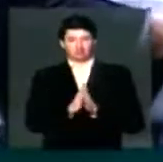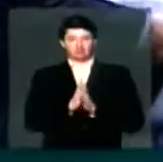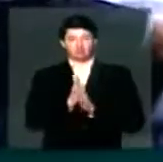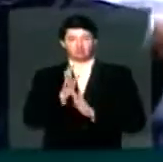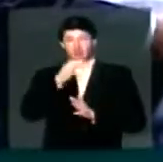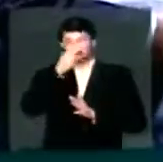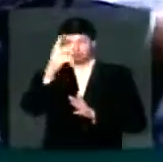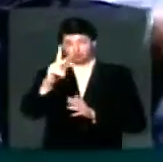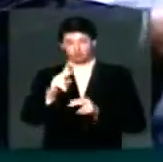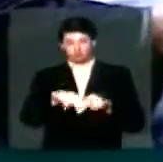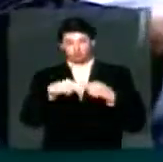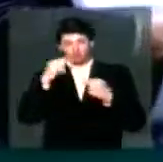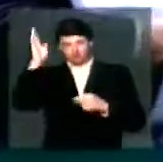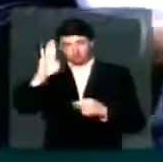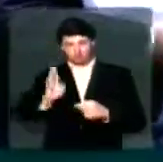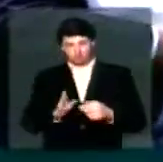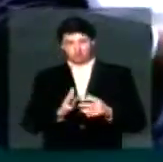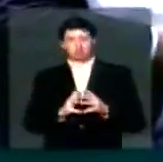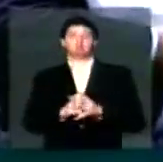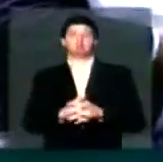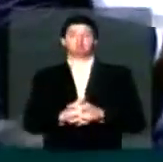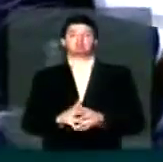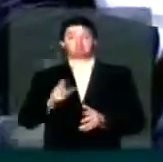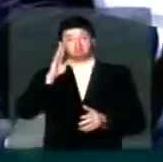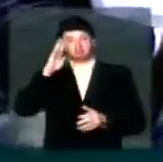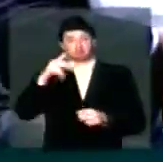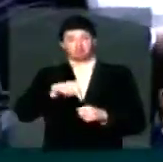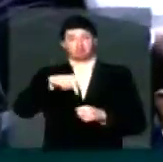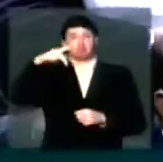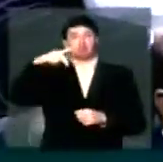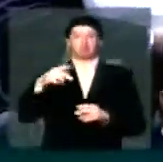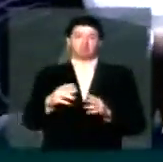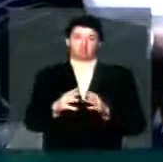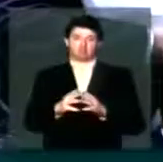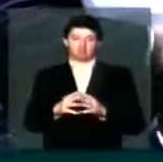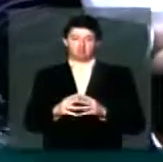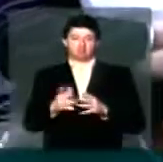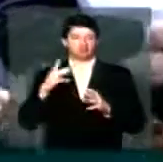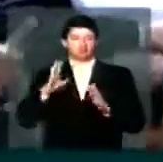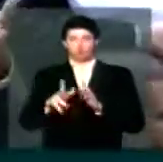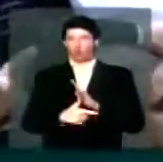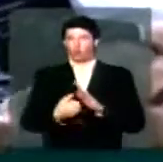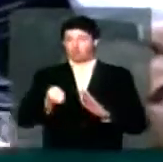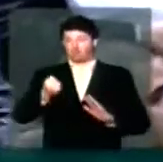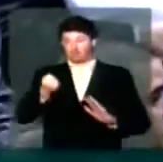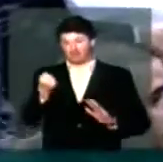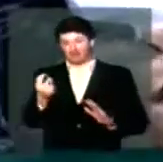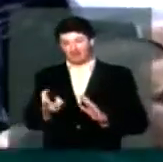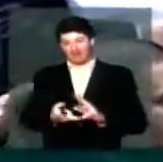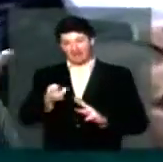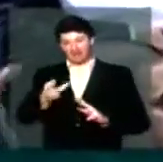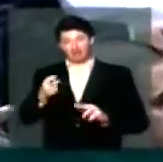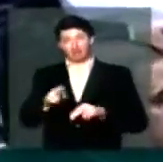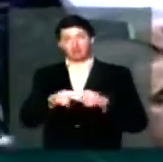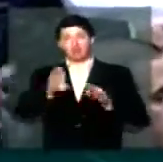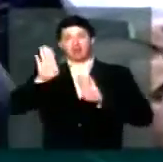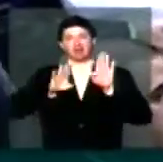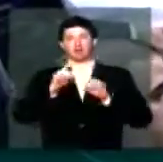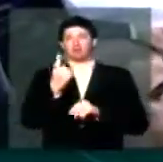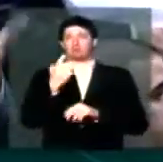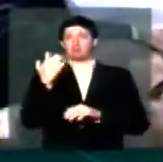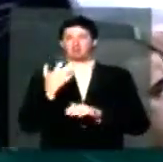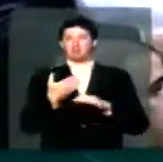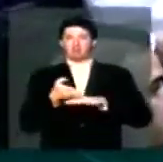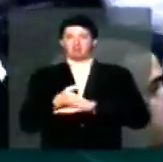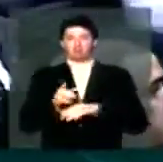da sua opinião com relação ao Brasil, em especial da Petrobras, que está sendo delapidada, primeiro com um leilão com apenas uma